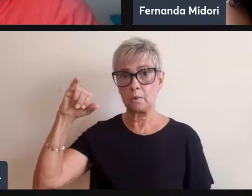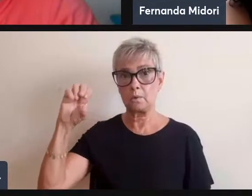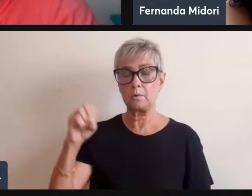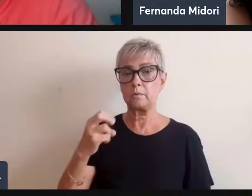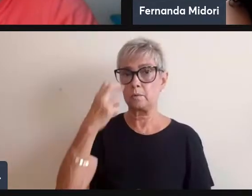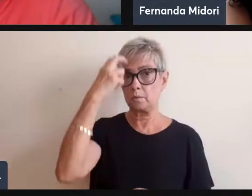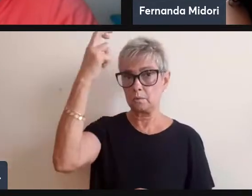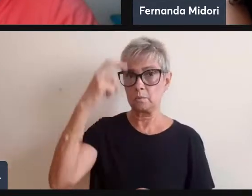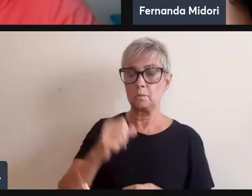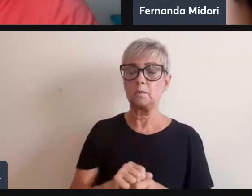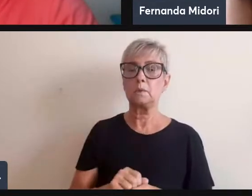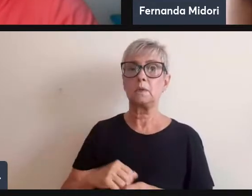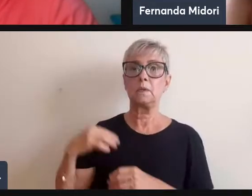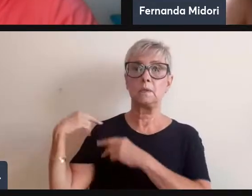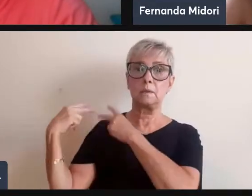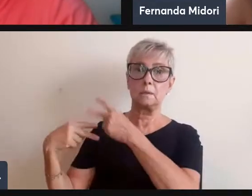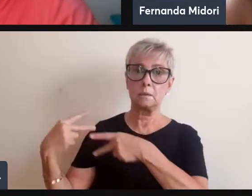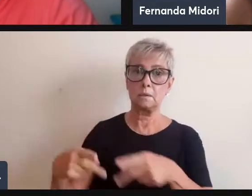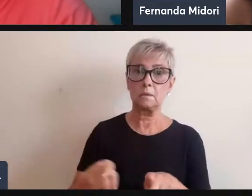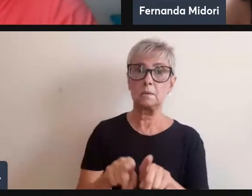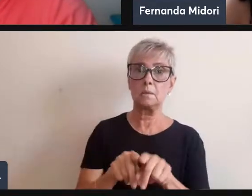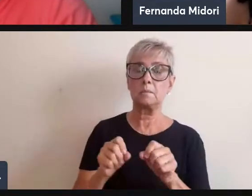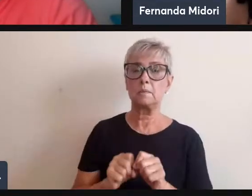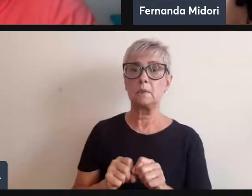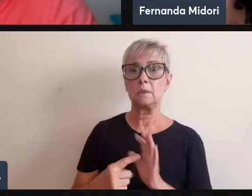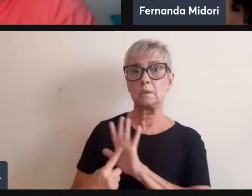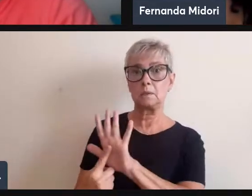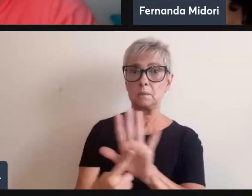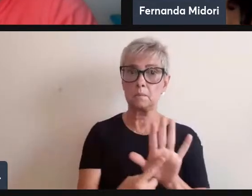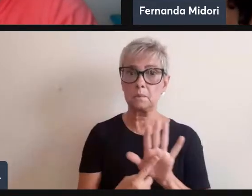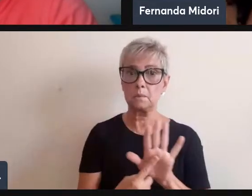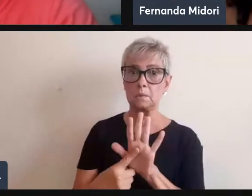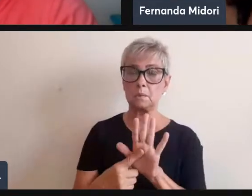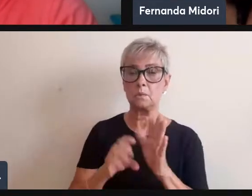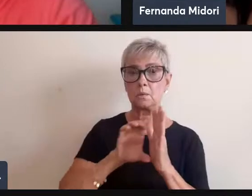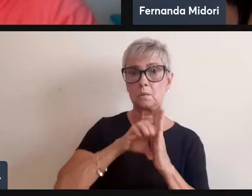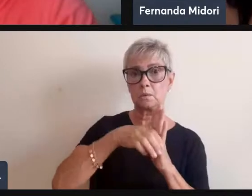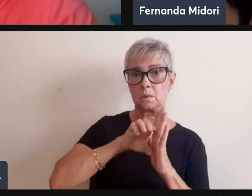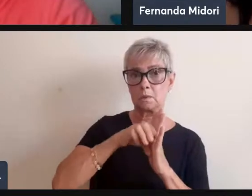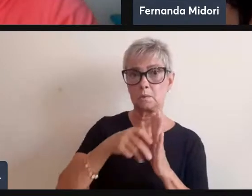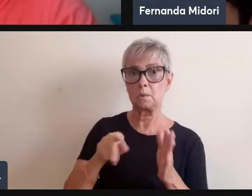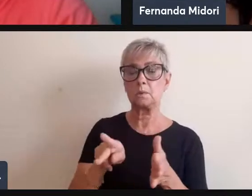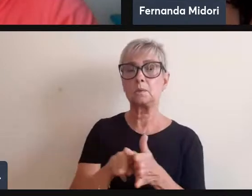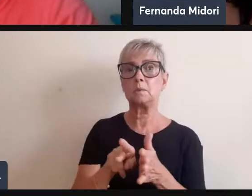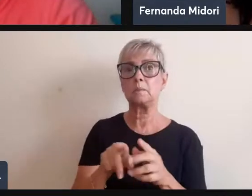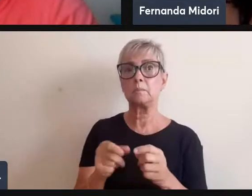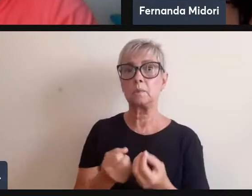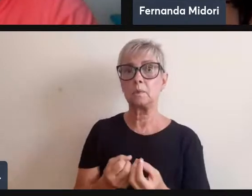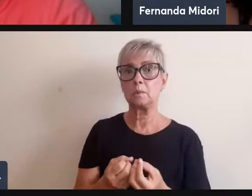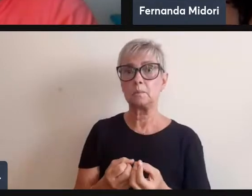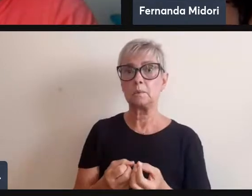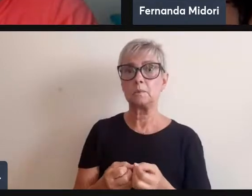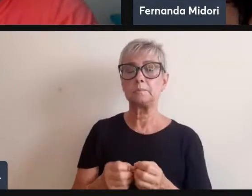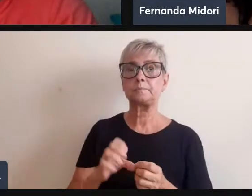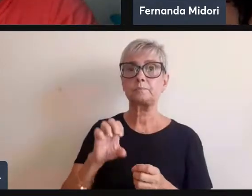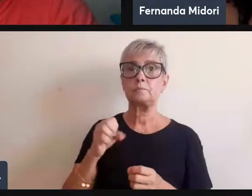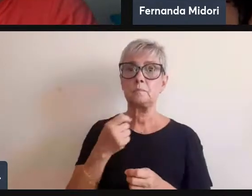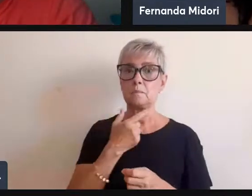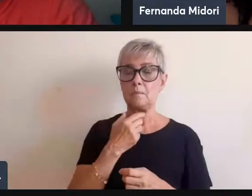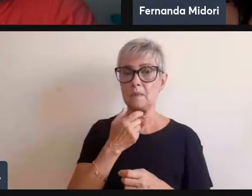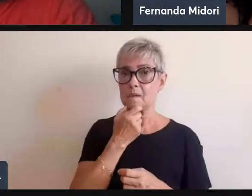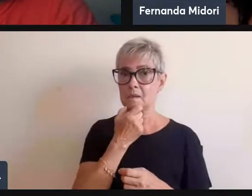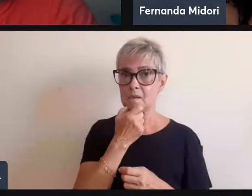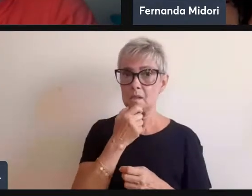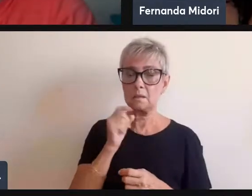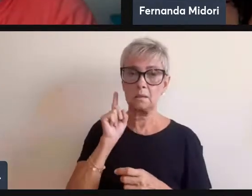2023. Exposição Conceptual Comics, no Edition in Certains, na